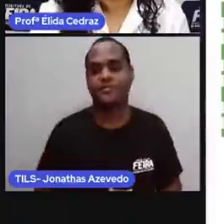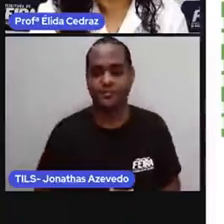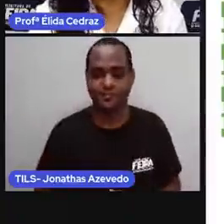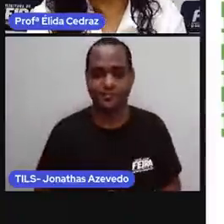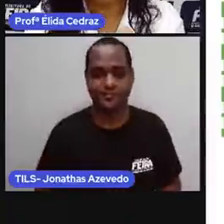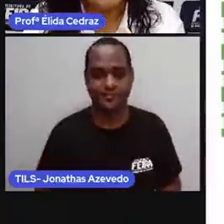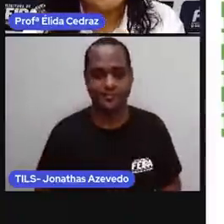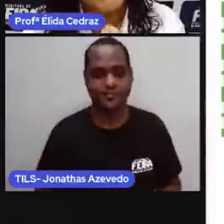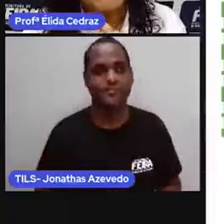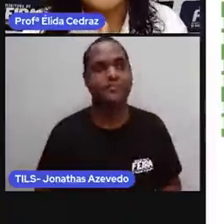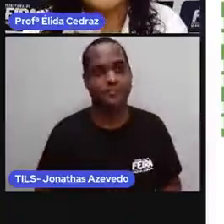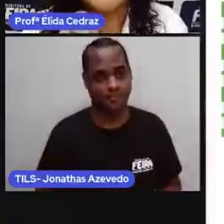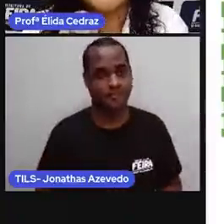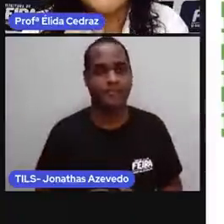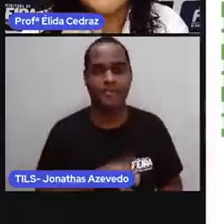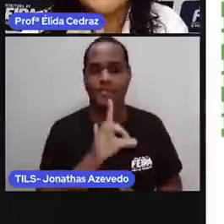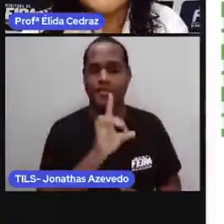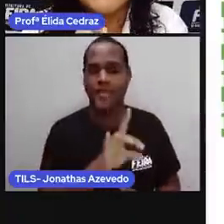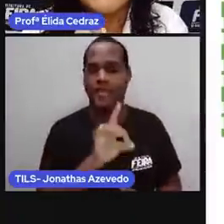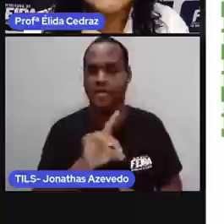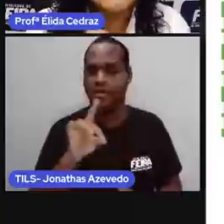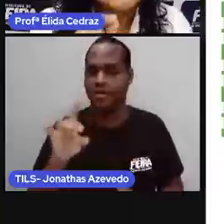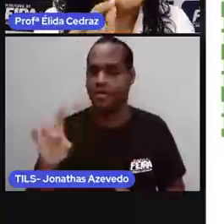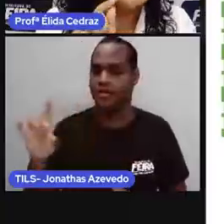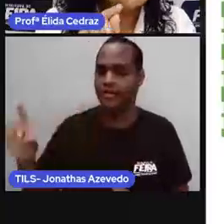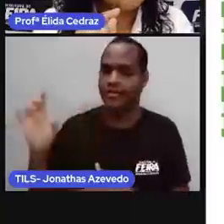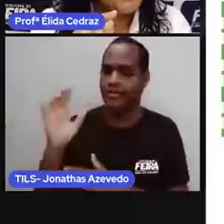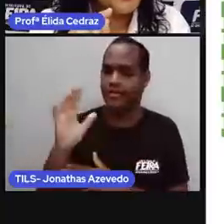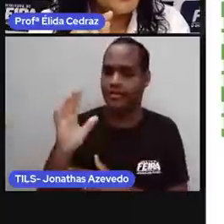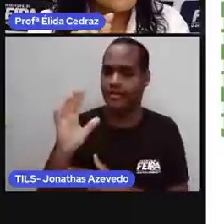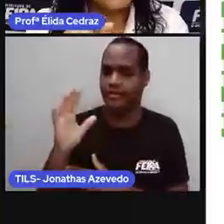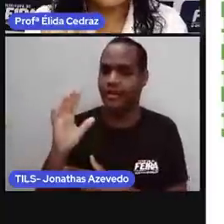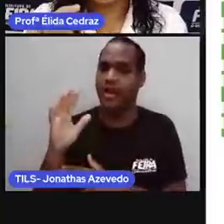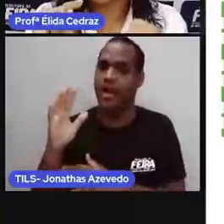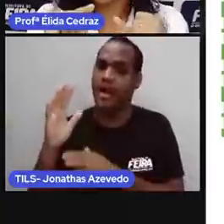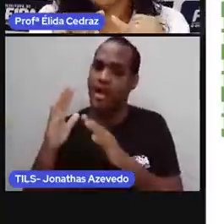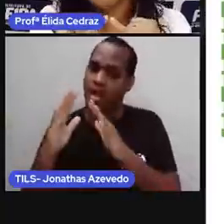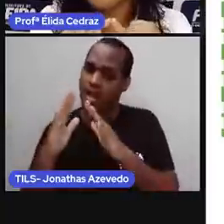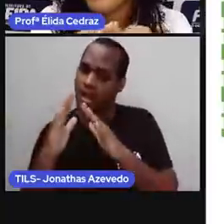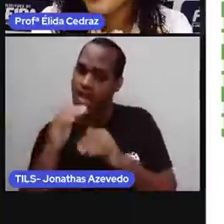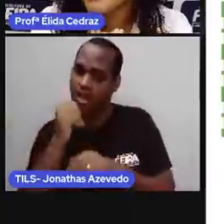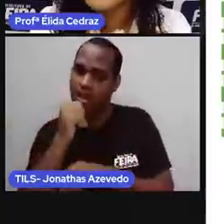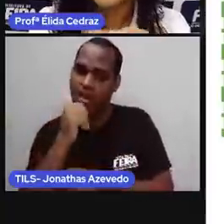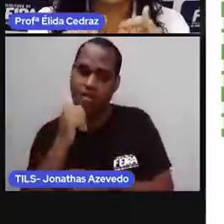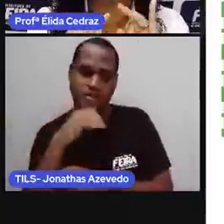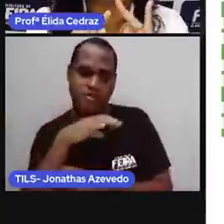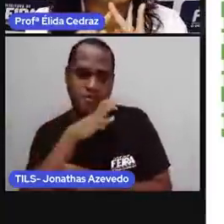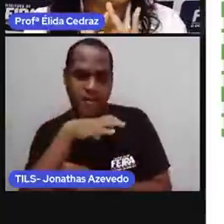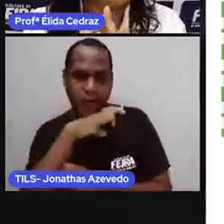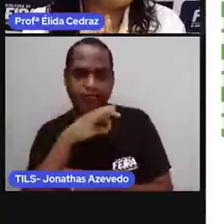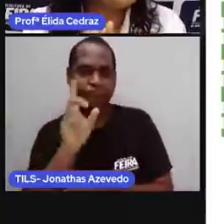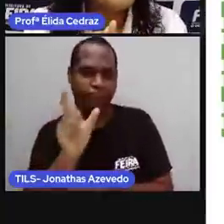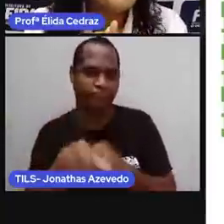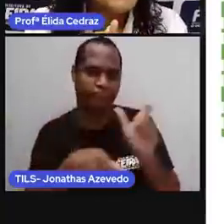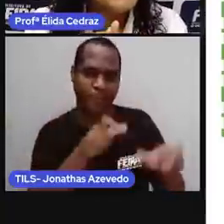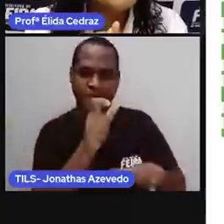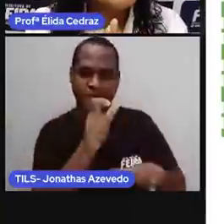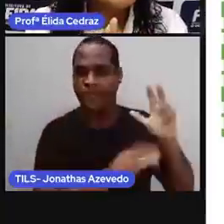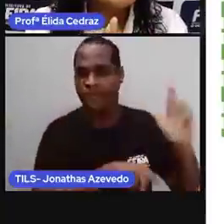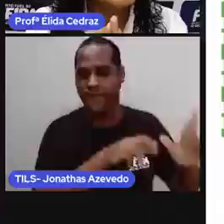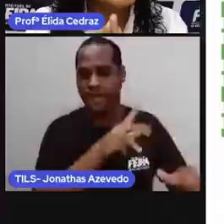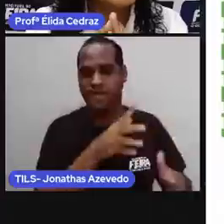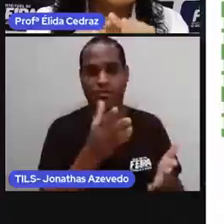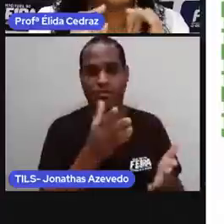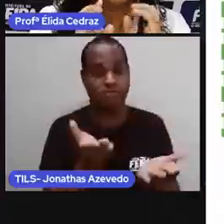Cada animal tem características diferentes. O peso, a altura.